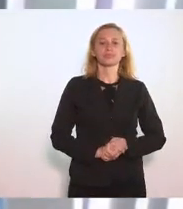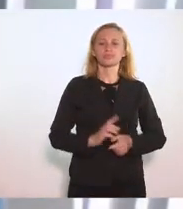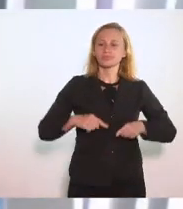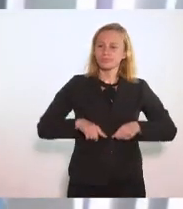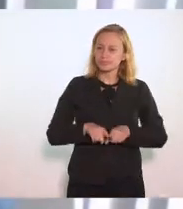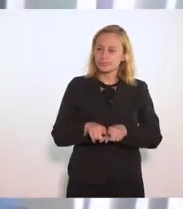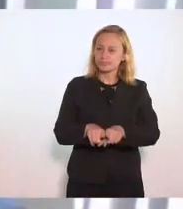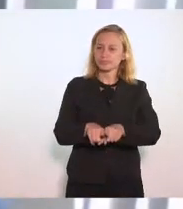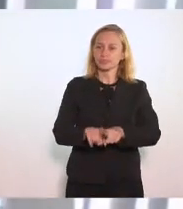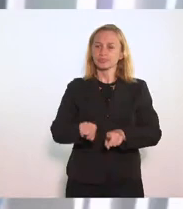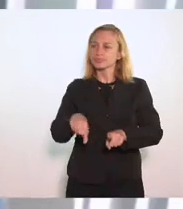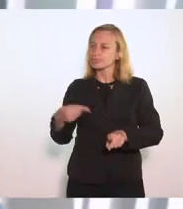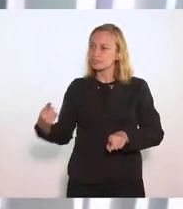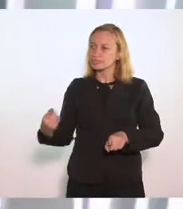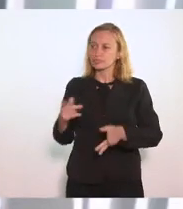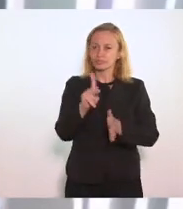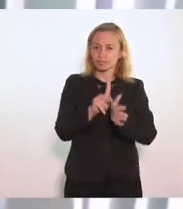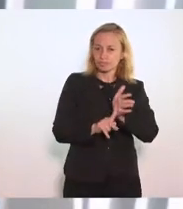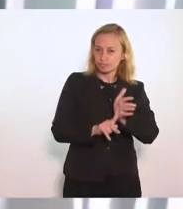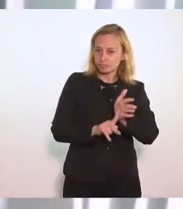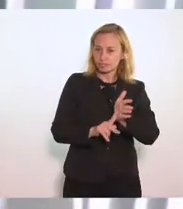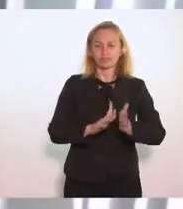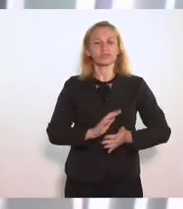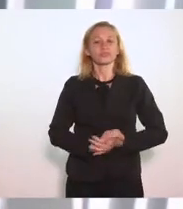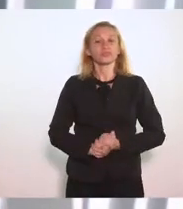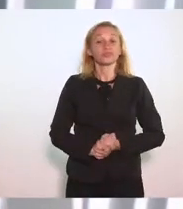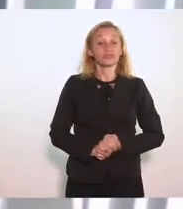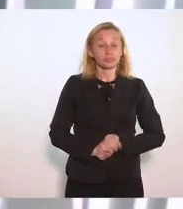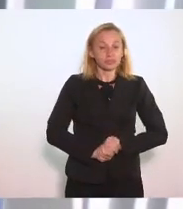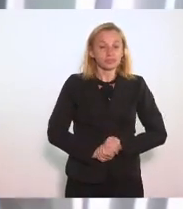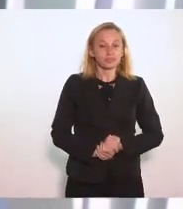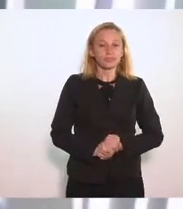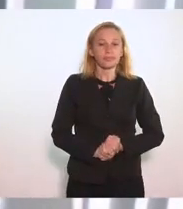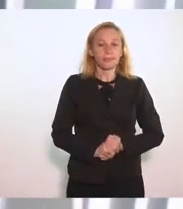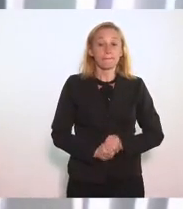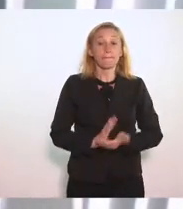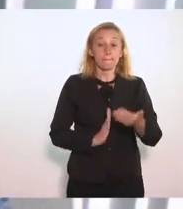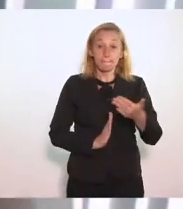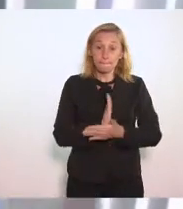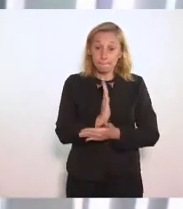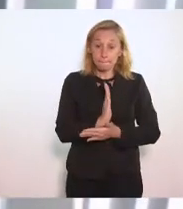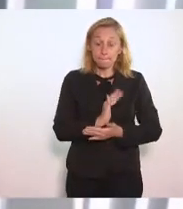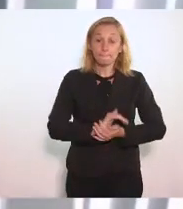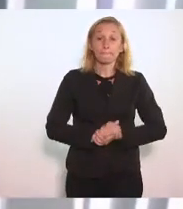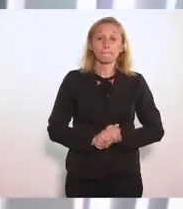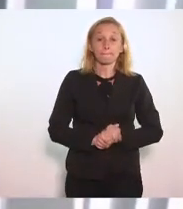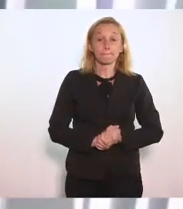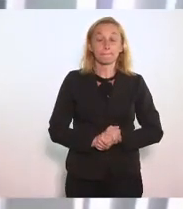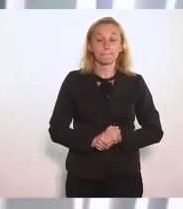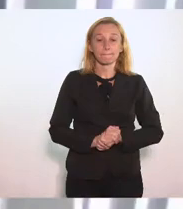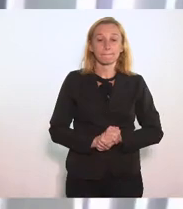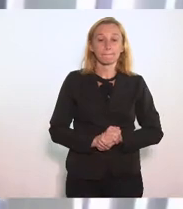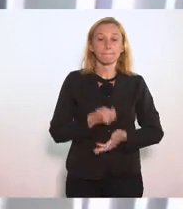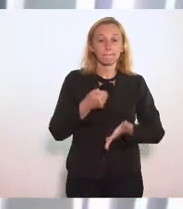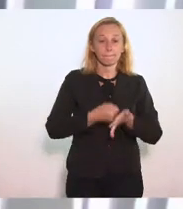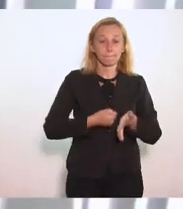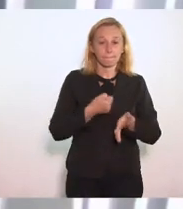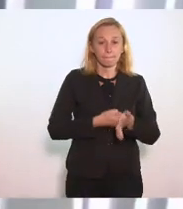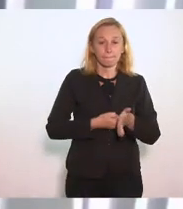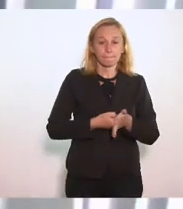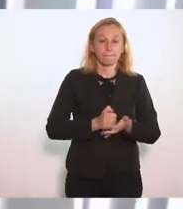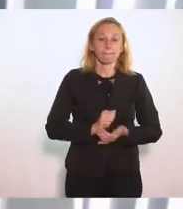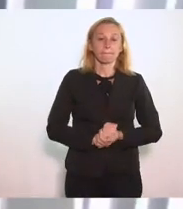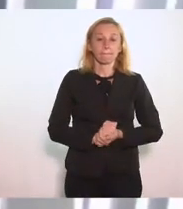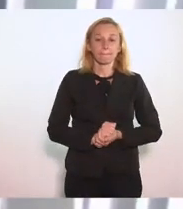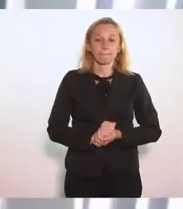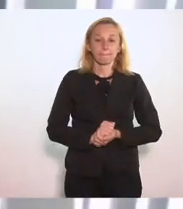Com outros projetos E lutas Aprovados Ou lutas travadas Por mandatos